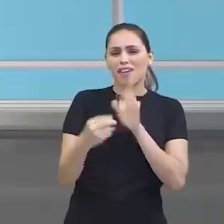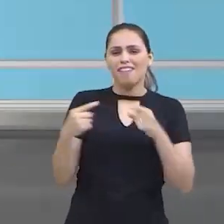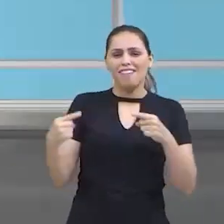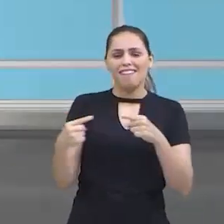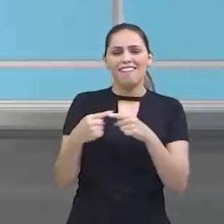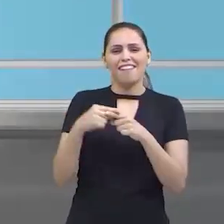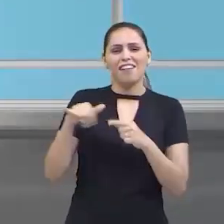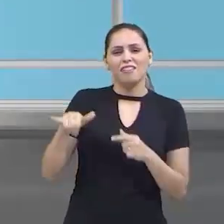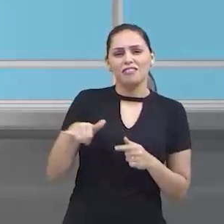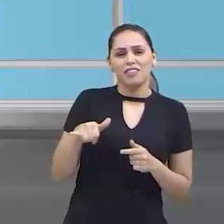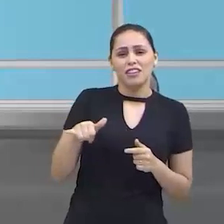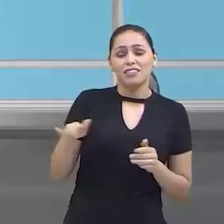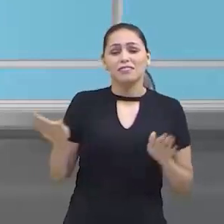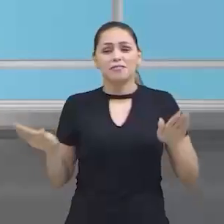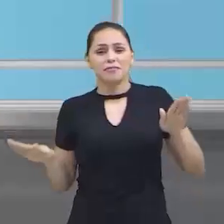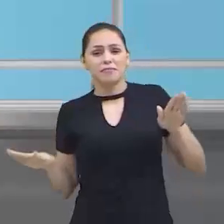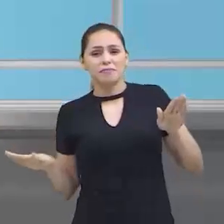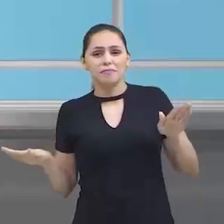para o outro agora, aqui, ó.